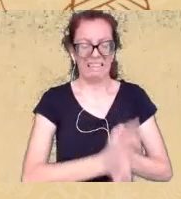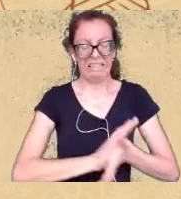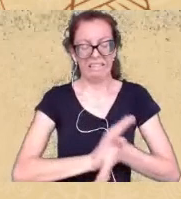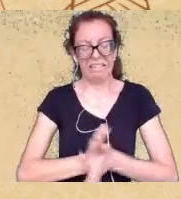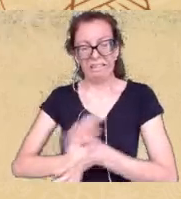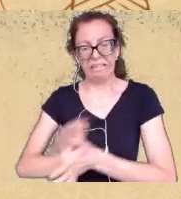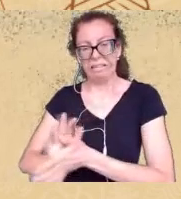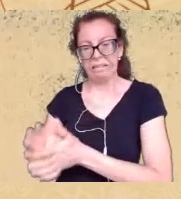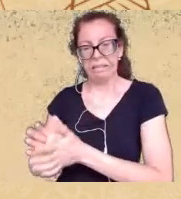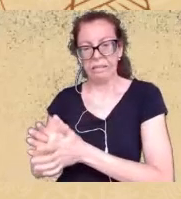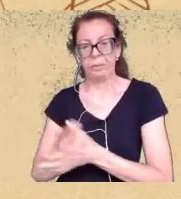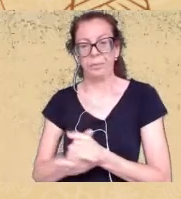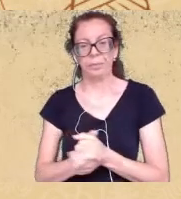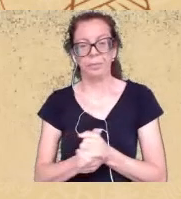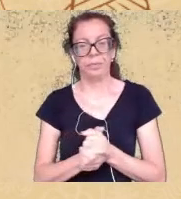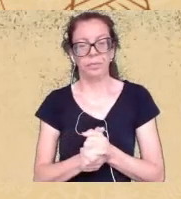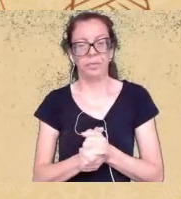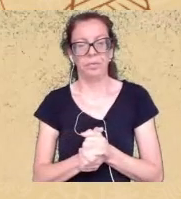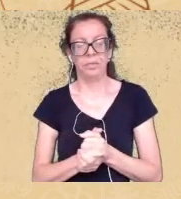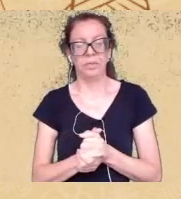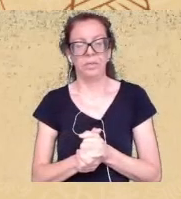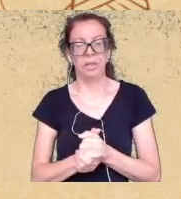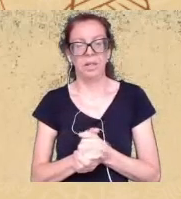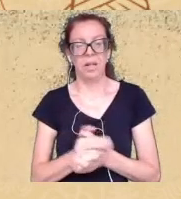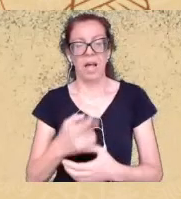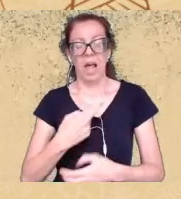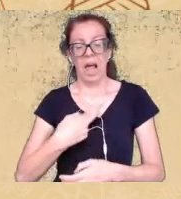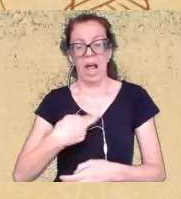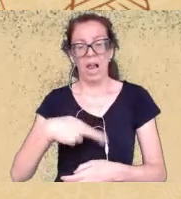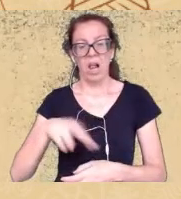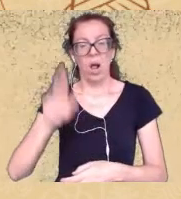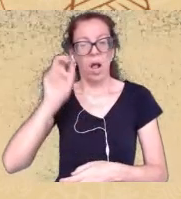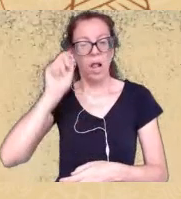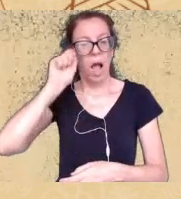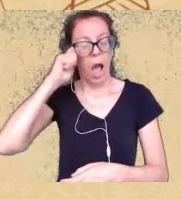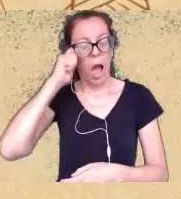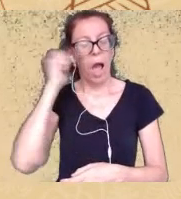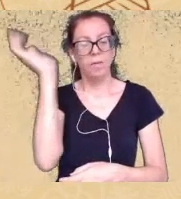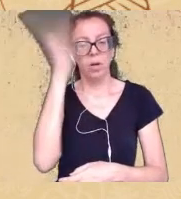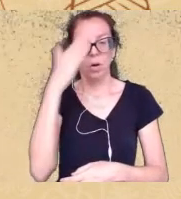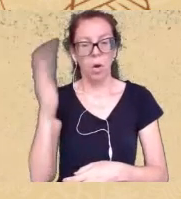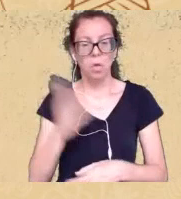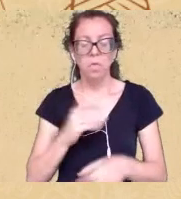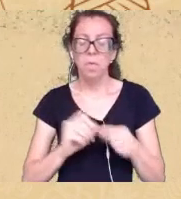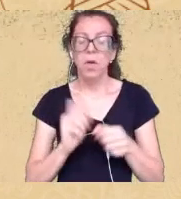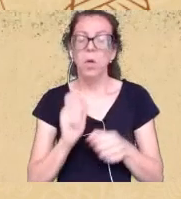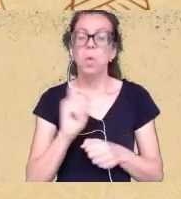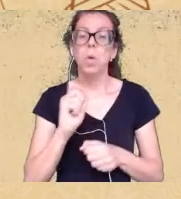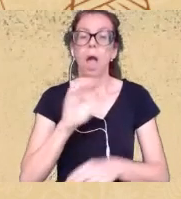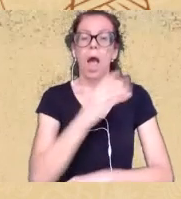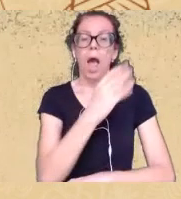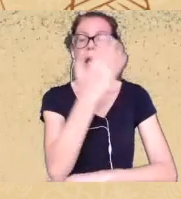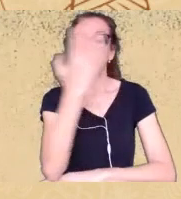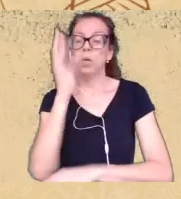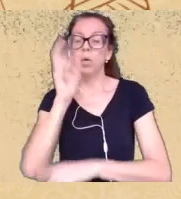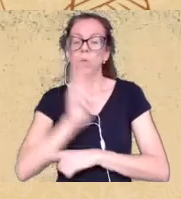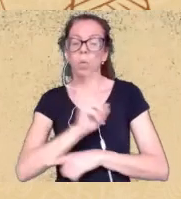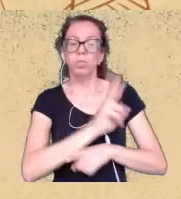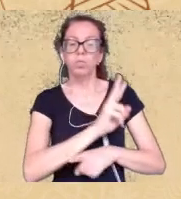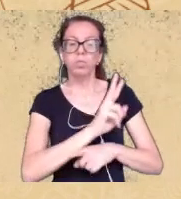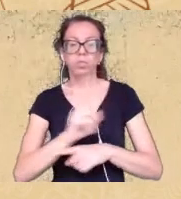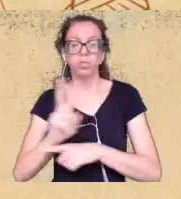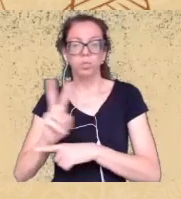as religiões afroindígenas fazem o que? a preservação da natureza porque esses são locos